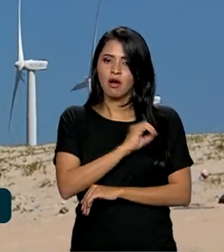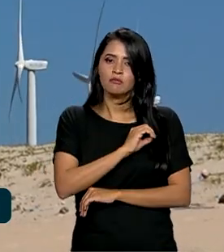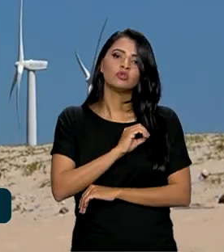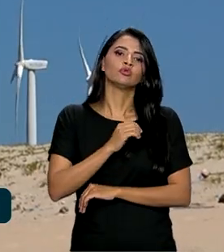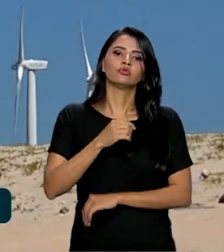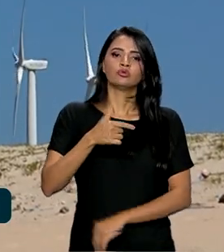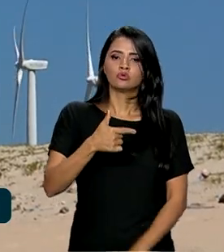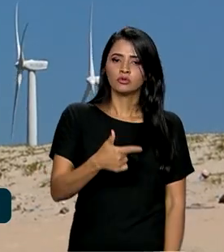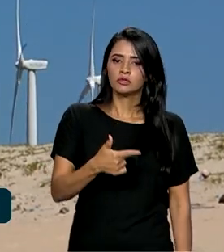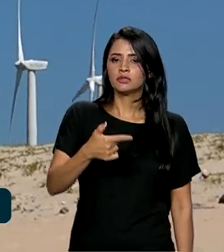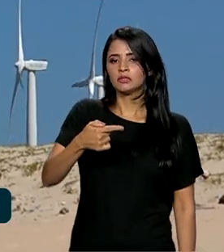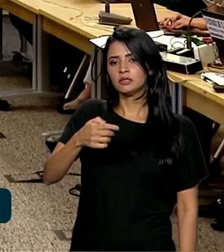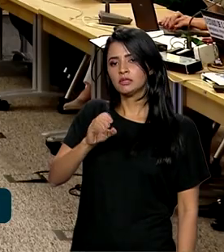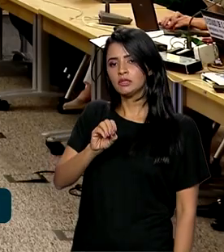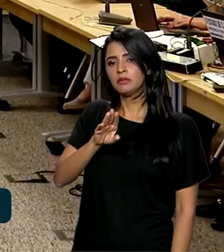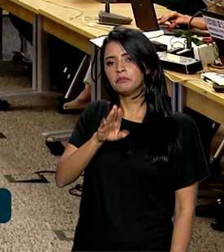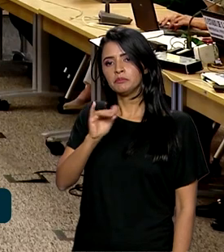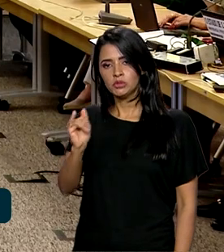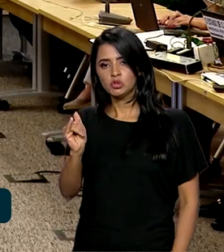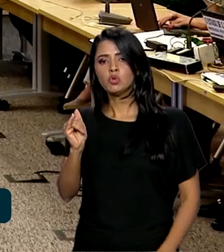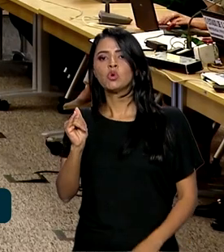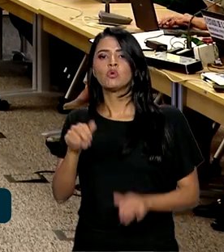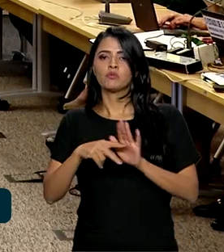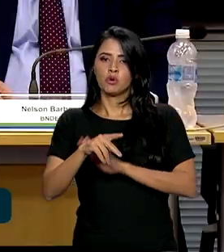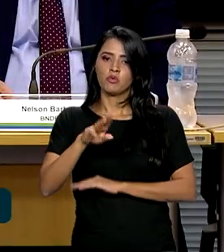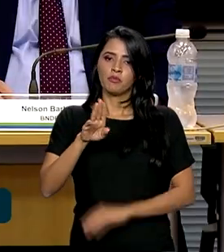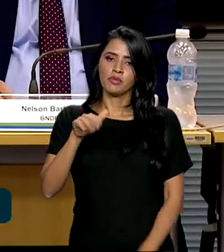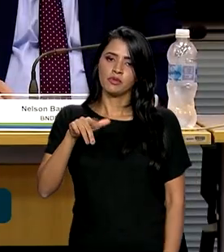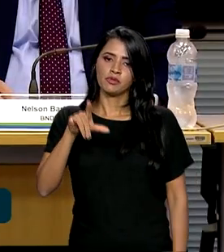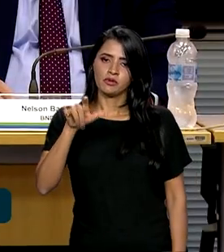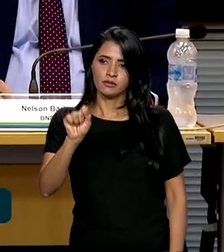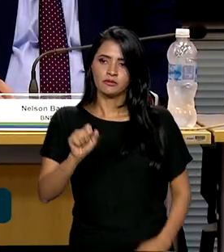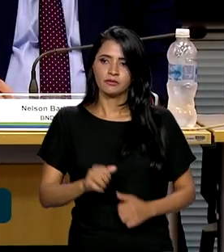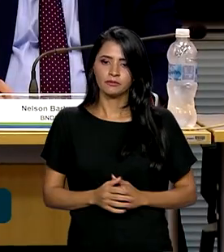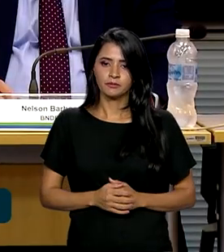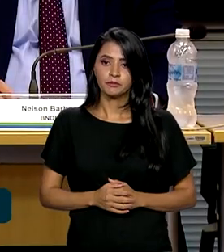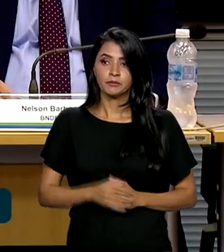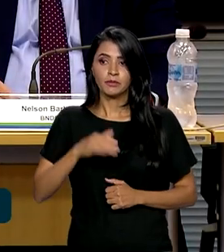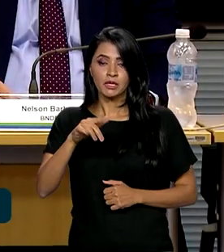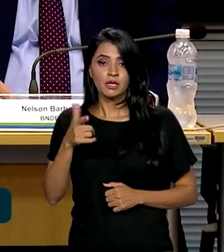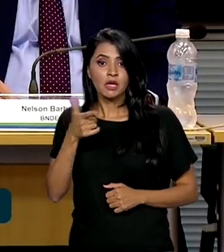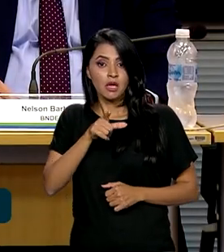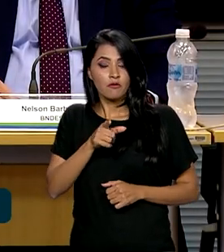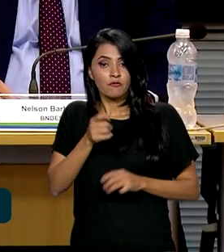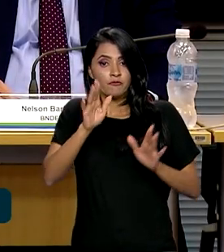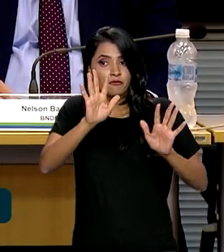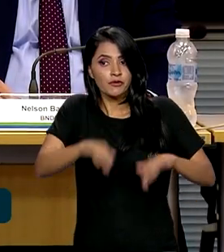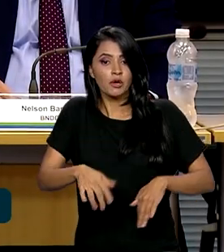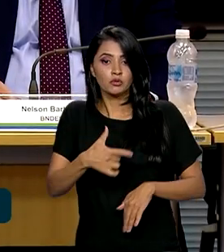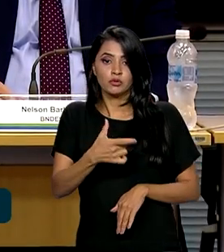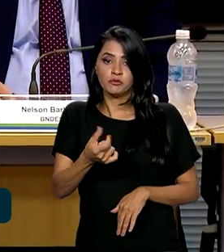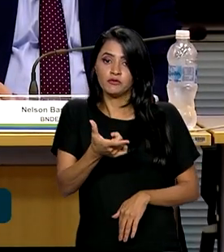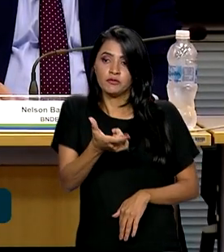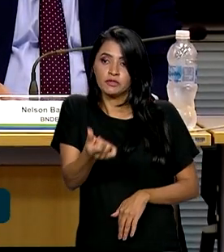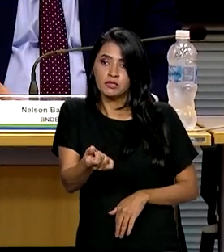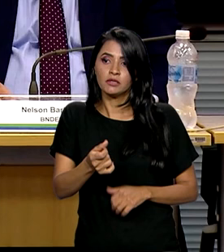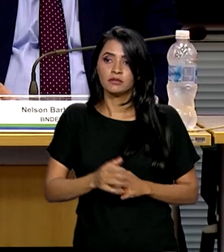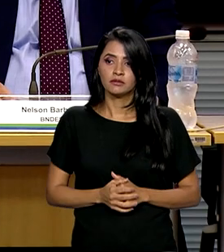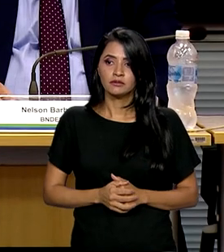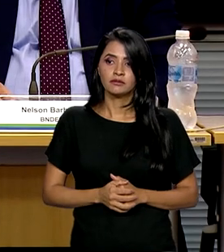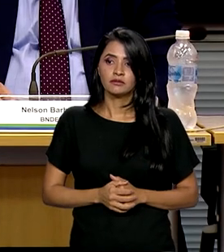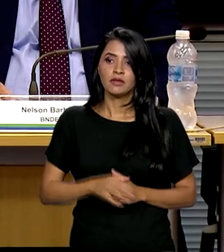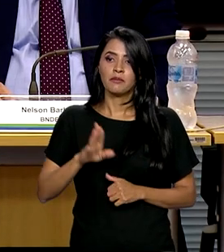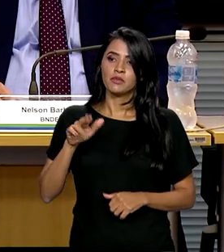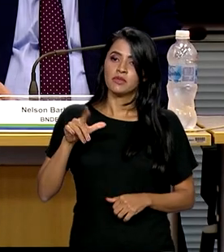270 bilhões devem ser do BNDES. Para nós chegarmos em 2000, final de 2026, com o BNDES, que seria